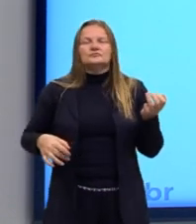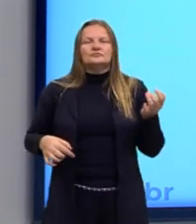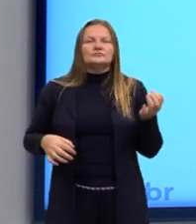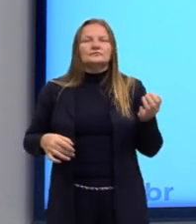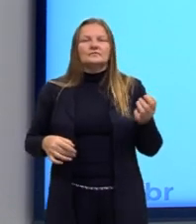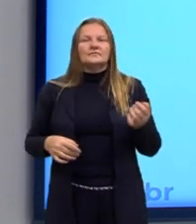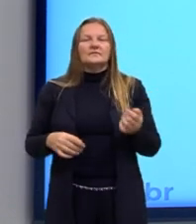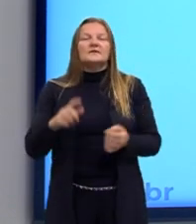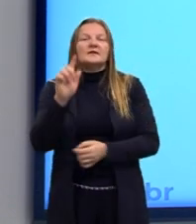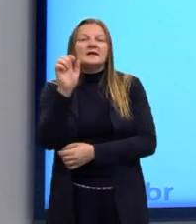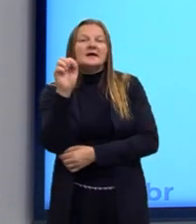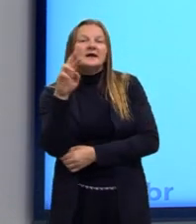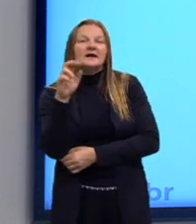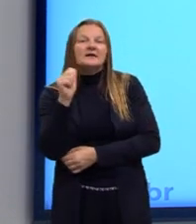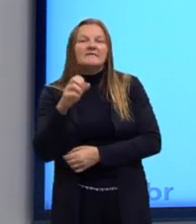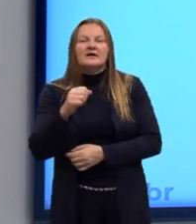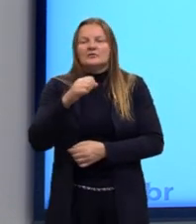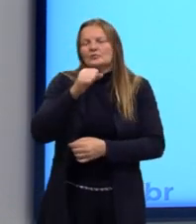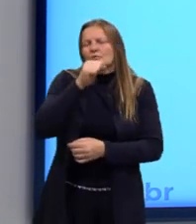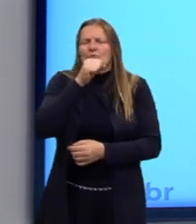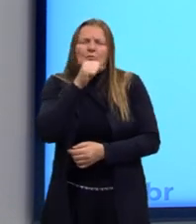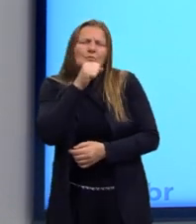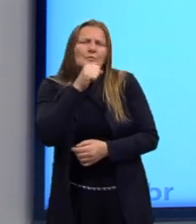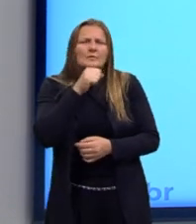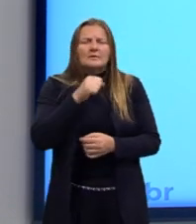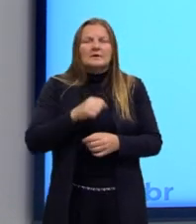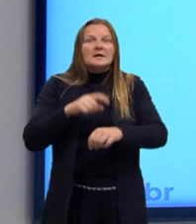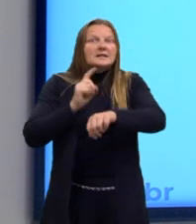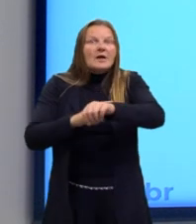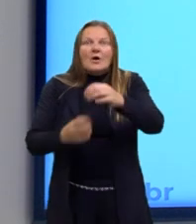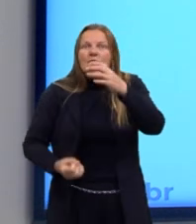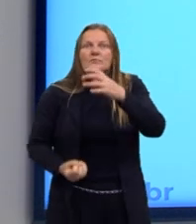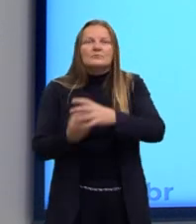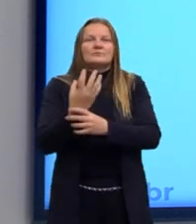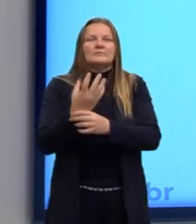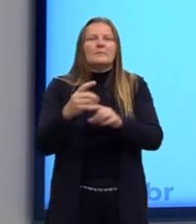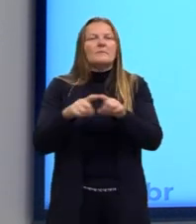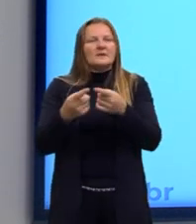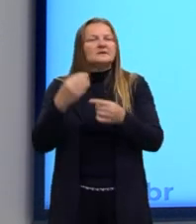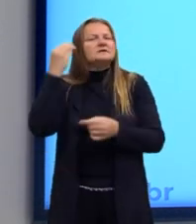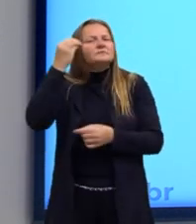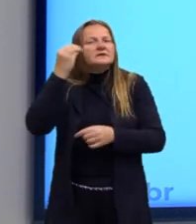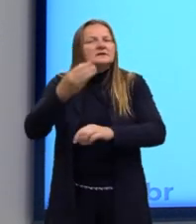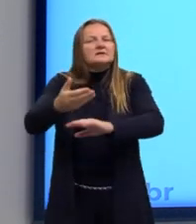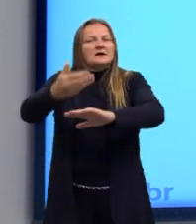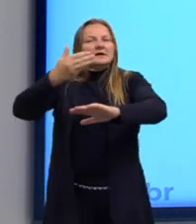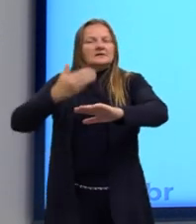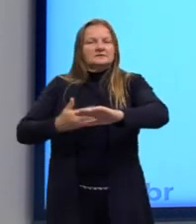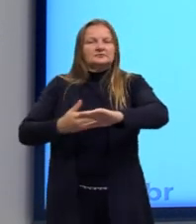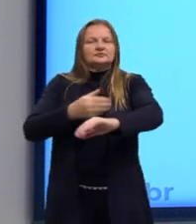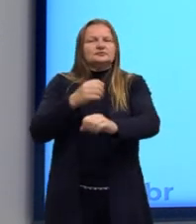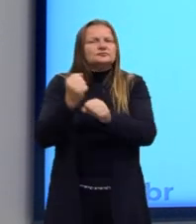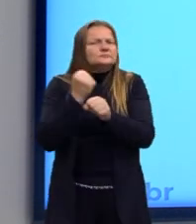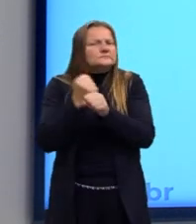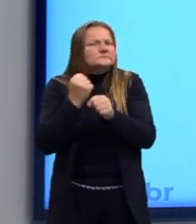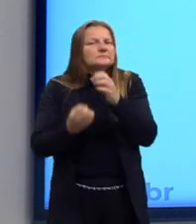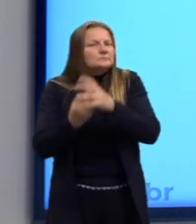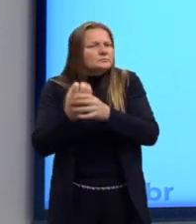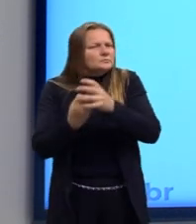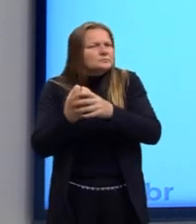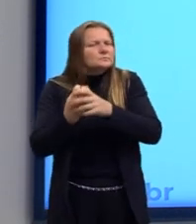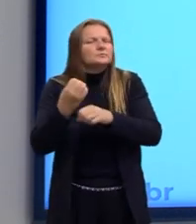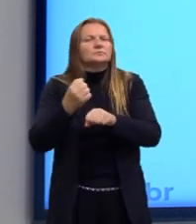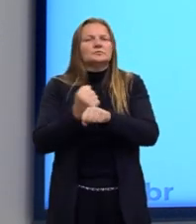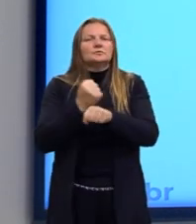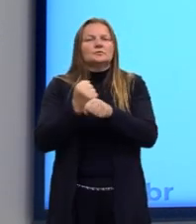Essa criação é imediata. Mas ele já tem experiências de outras produções. Já